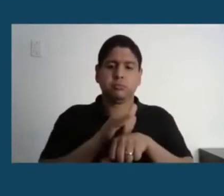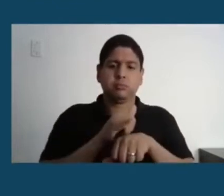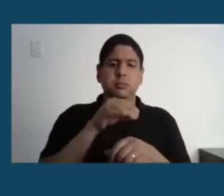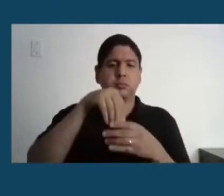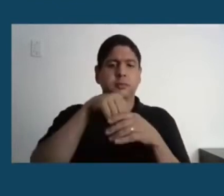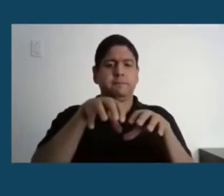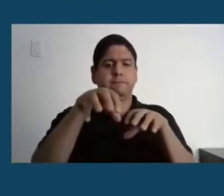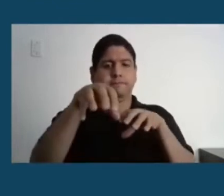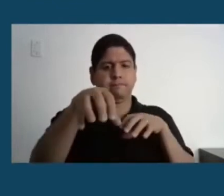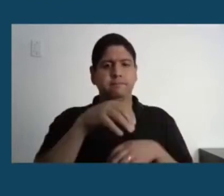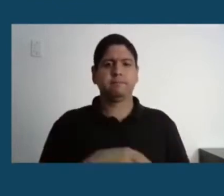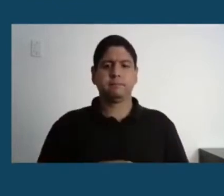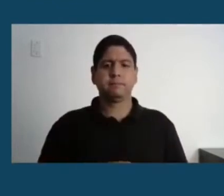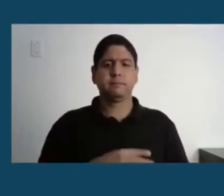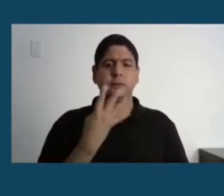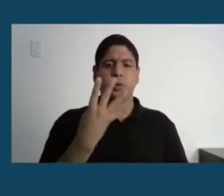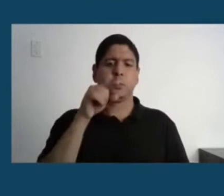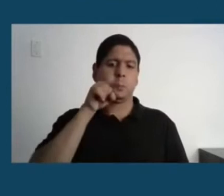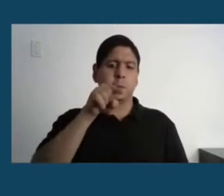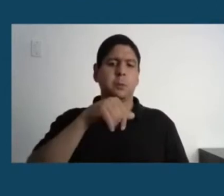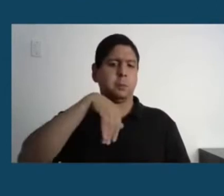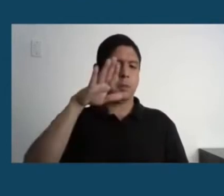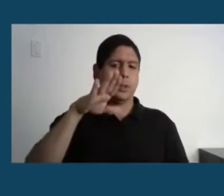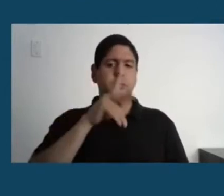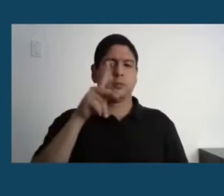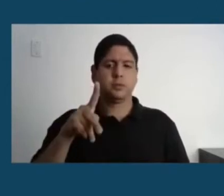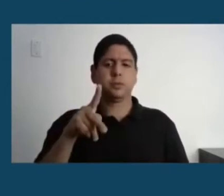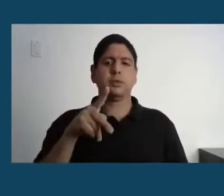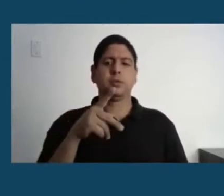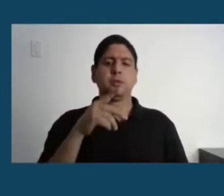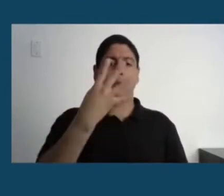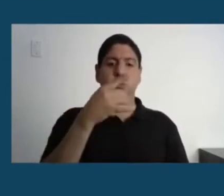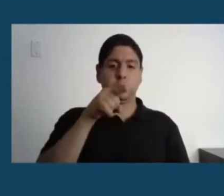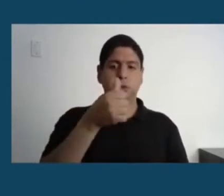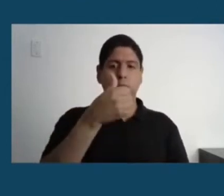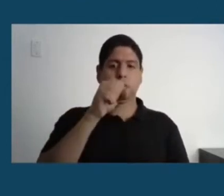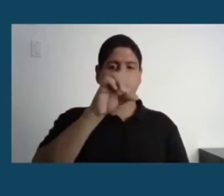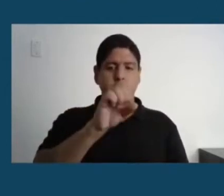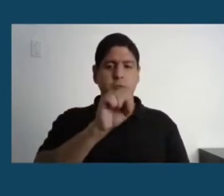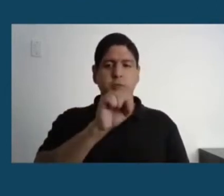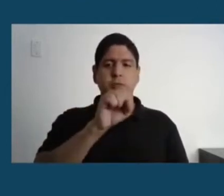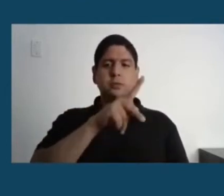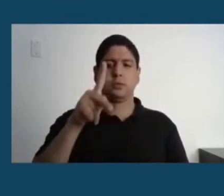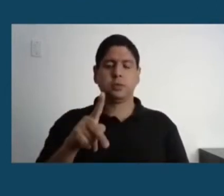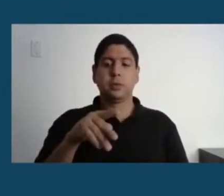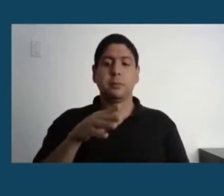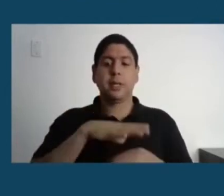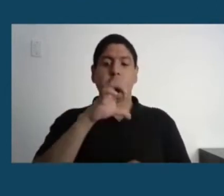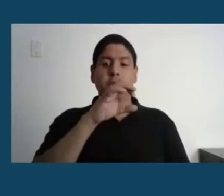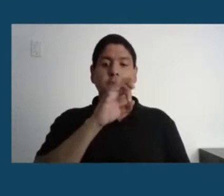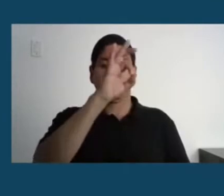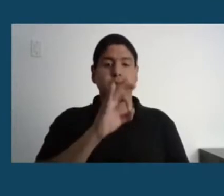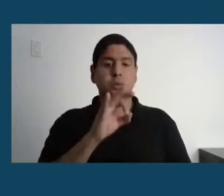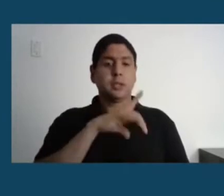professores, vejam o quantitativo, cerca de 90% com doutorado, mais de 2.600 com pós